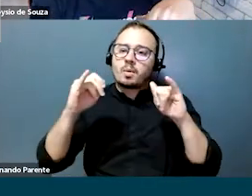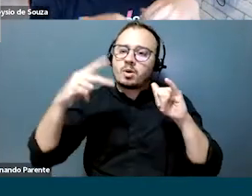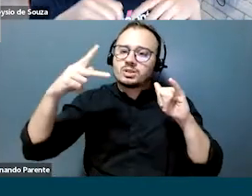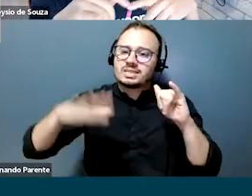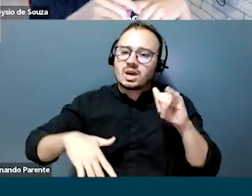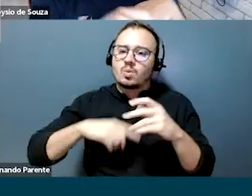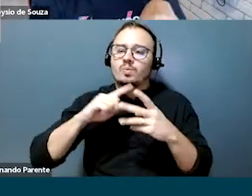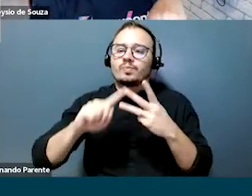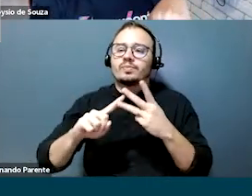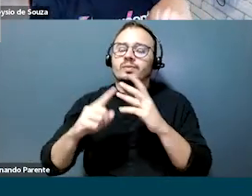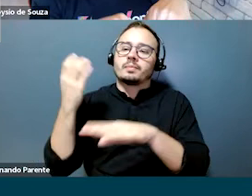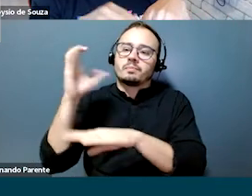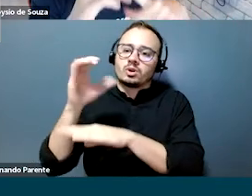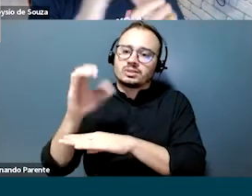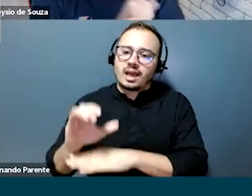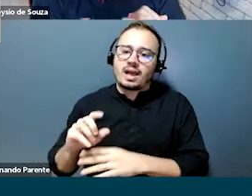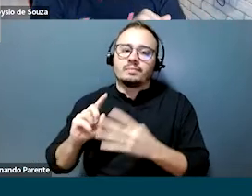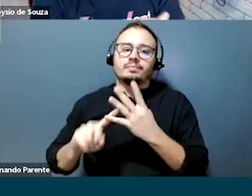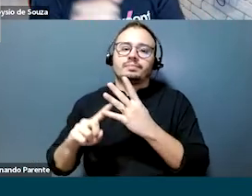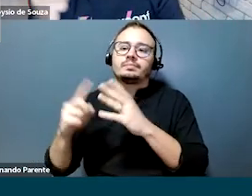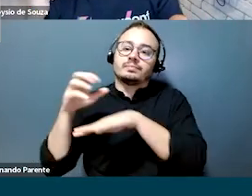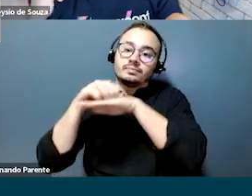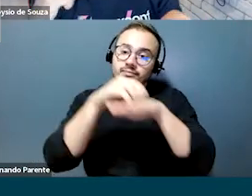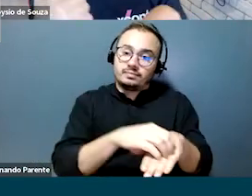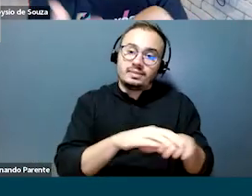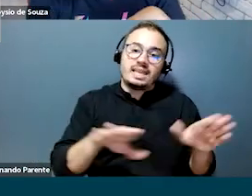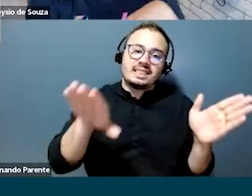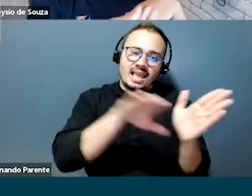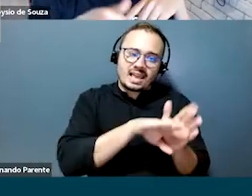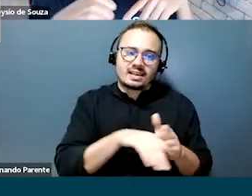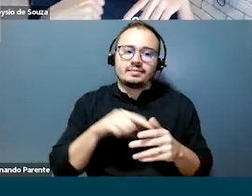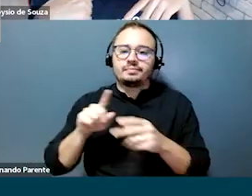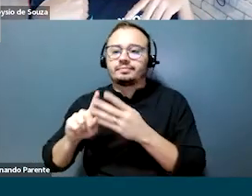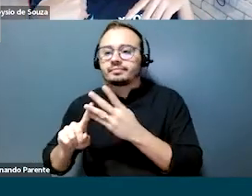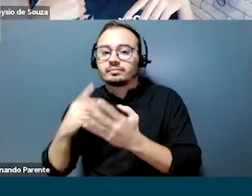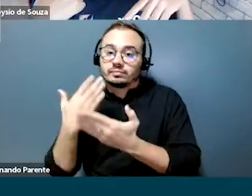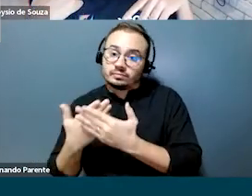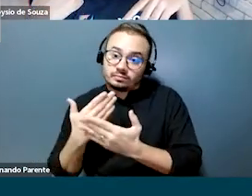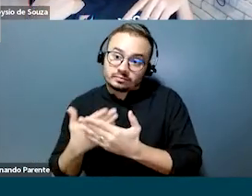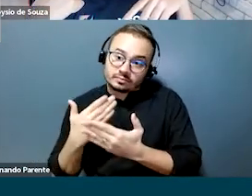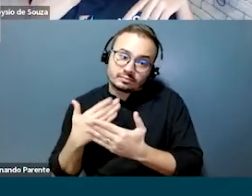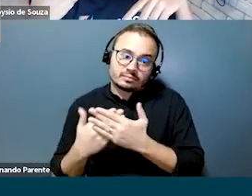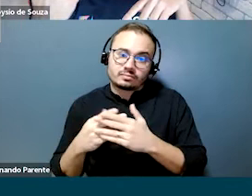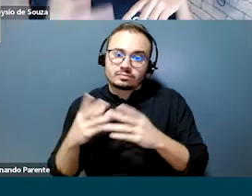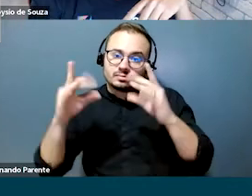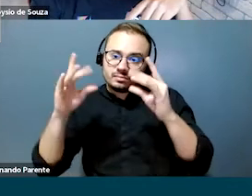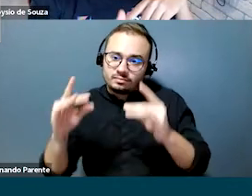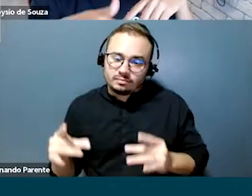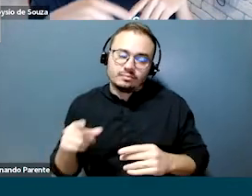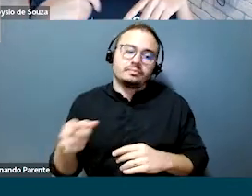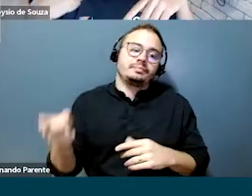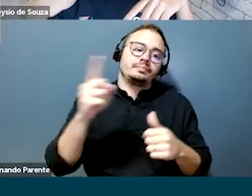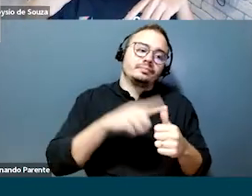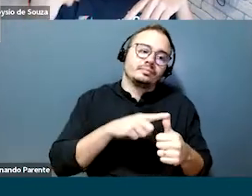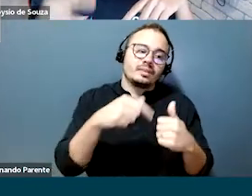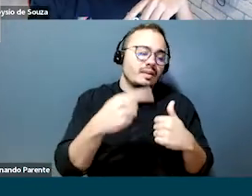criar posts, divulgar produtos, realizar as entregas, estudar, né? Precisa se dedicar à gestão